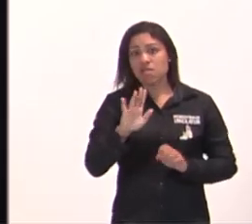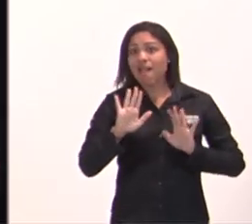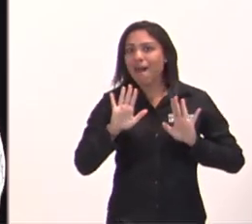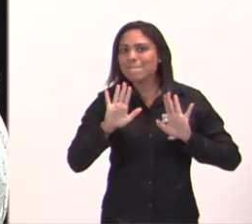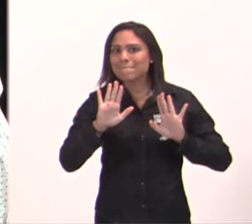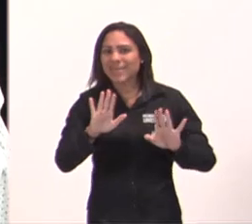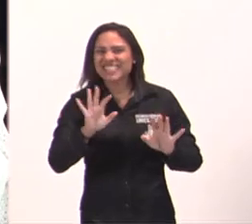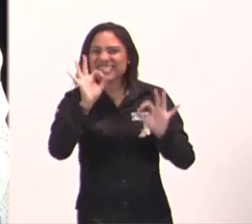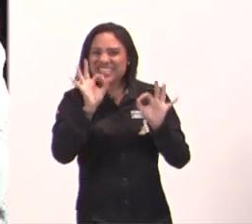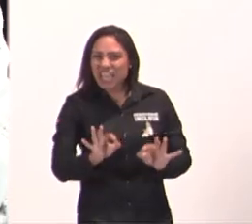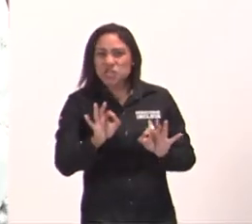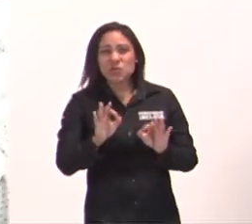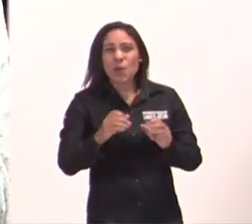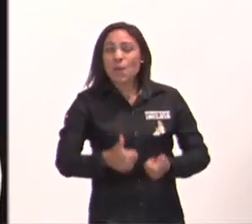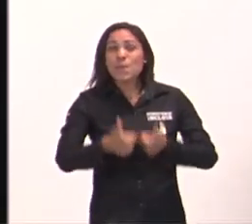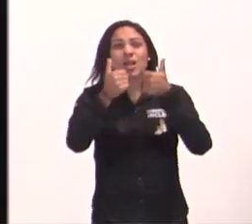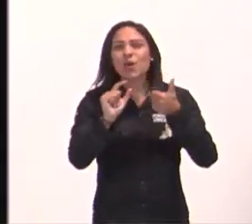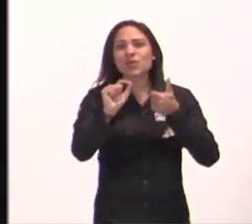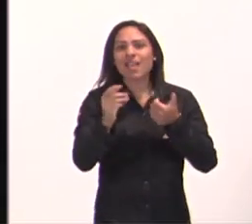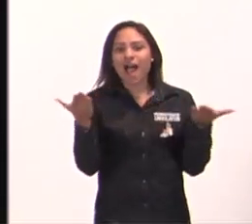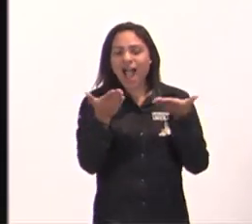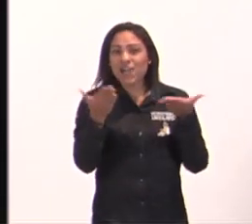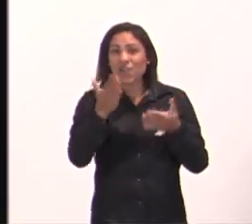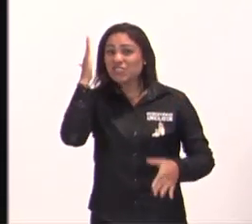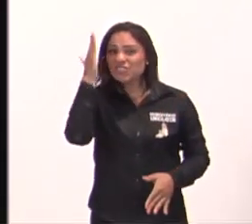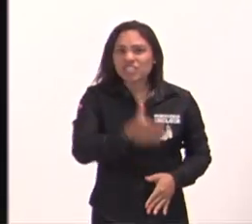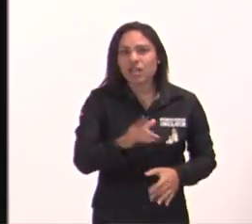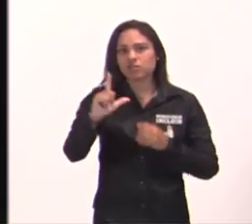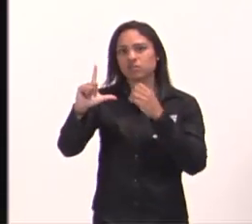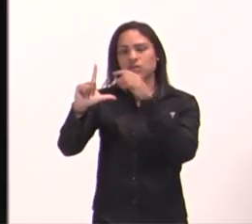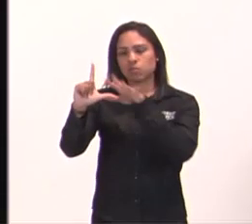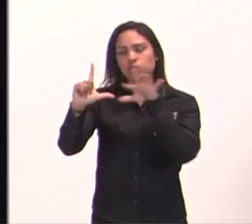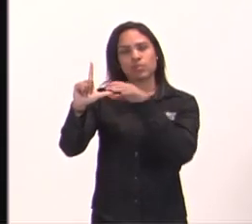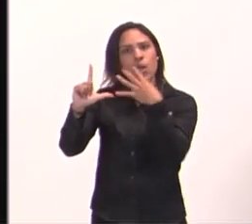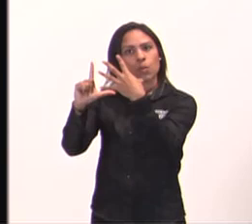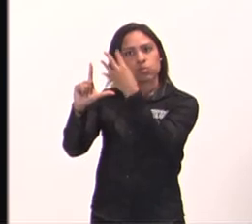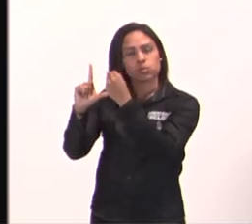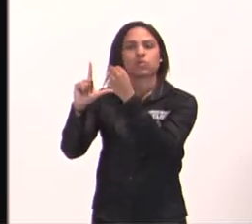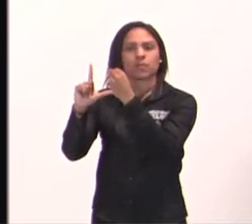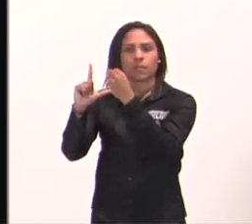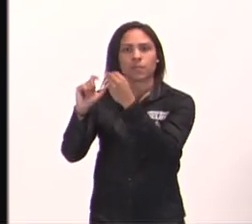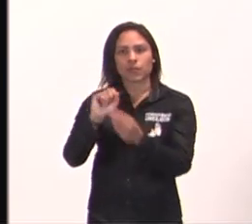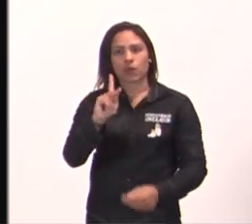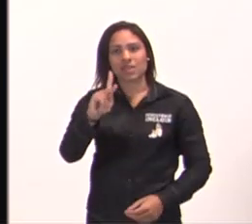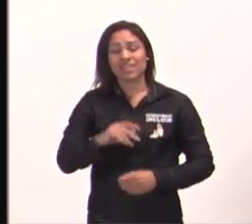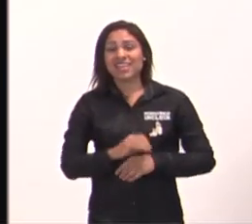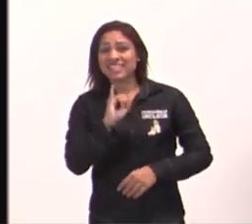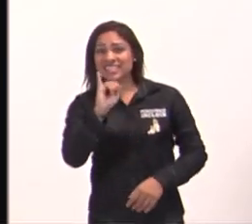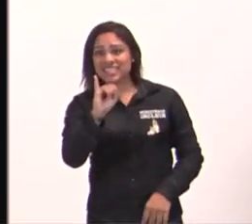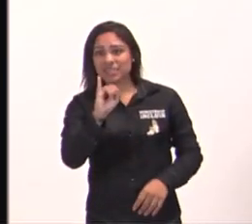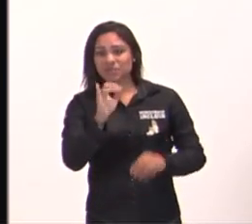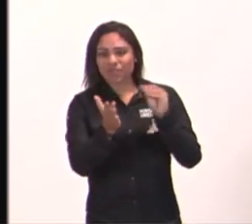leitor de QR Code, você baixa no seu celular, leitor QR Code, faz isso aí, e você